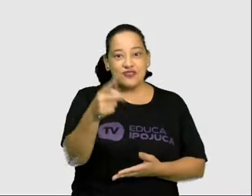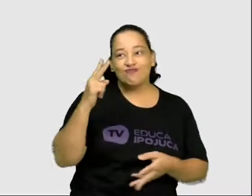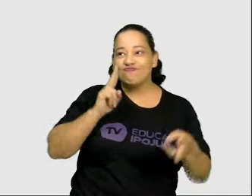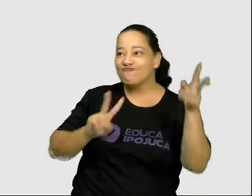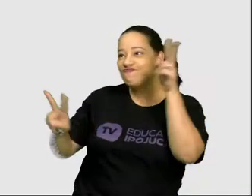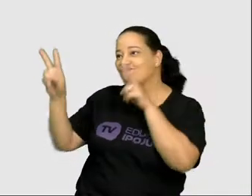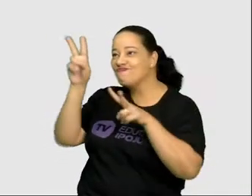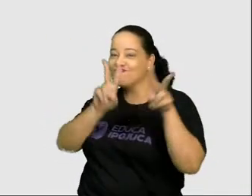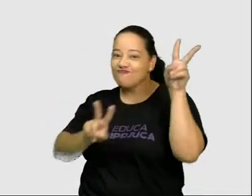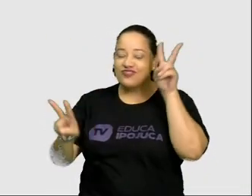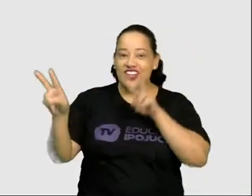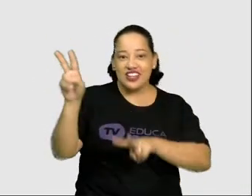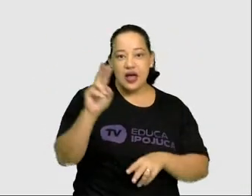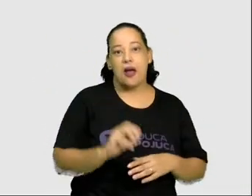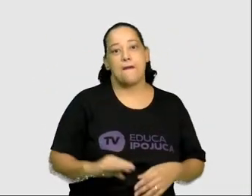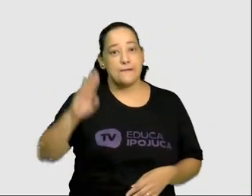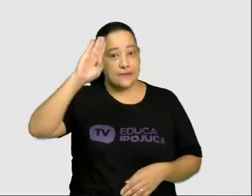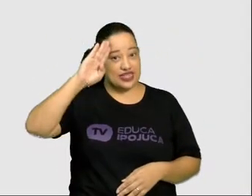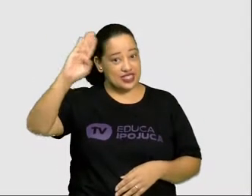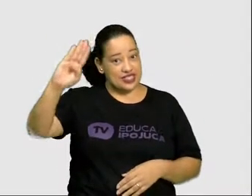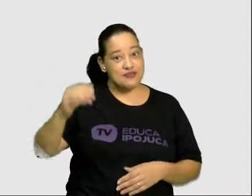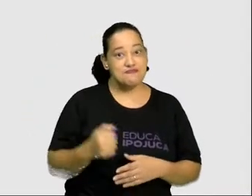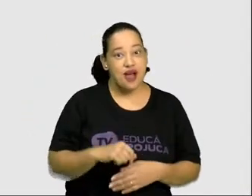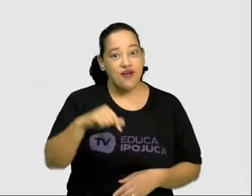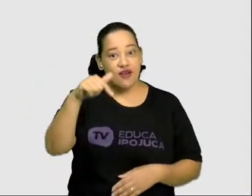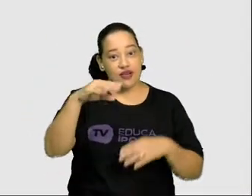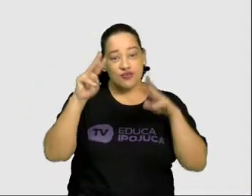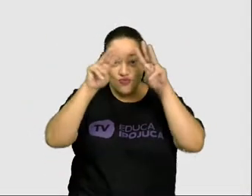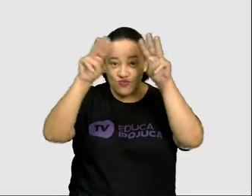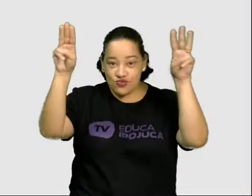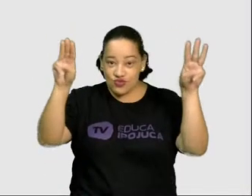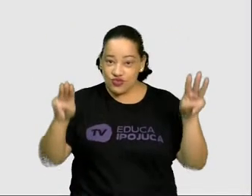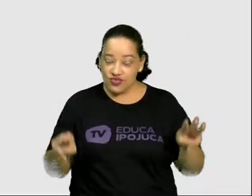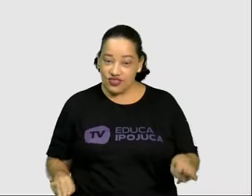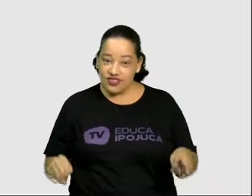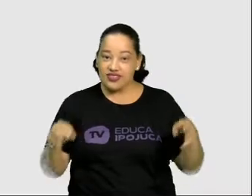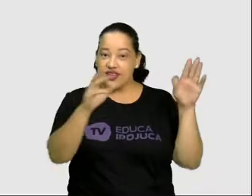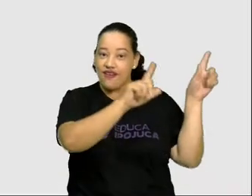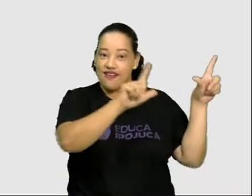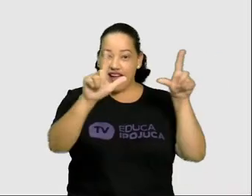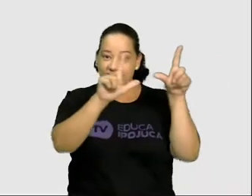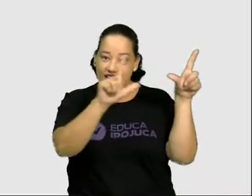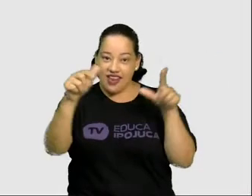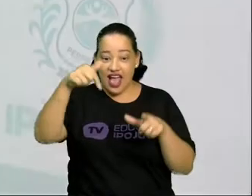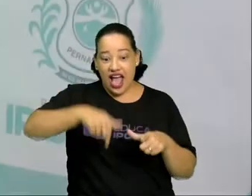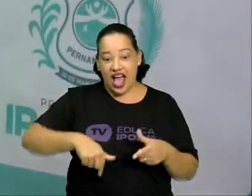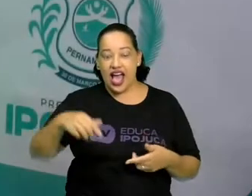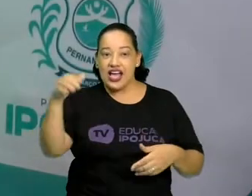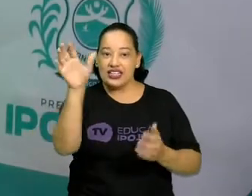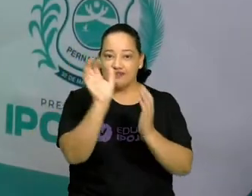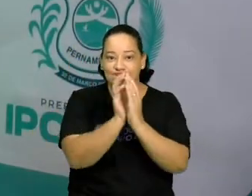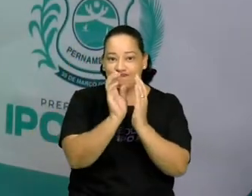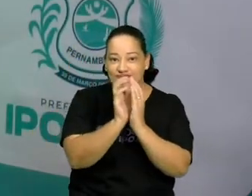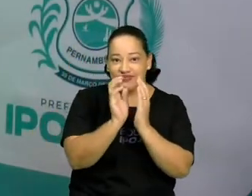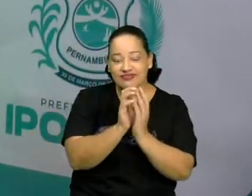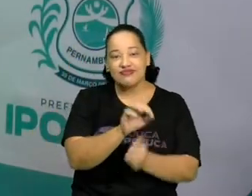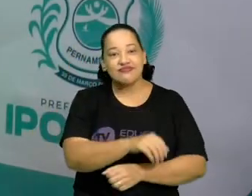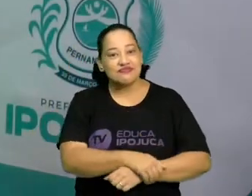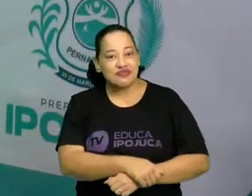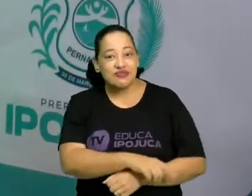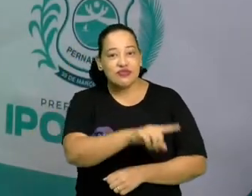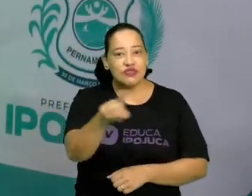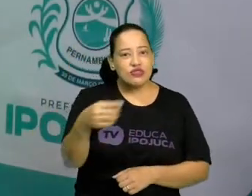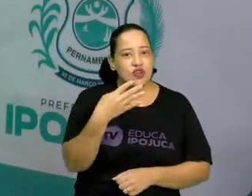principais museus e galerias em Pernambuco. E aí vocês vão se encantar. E para quem ainda não